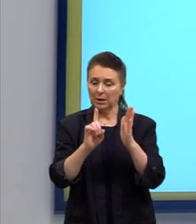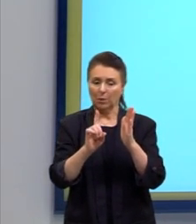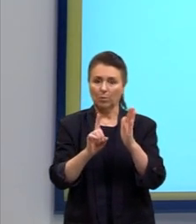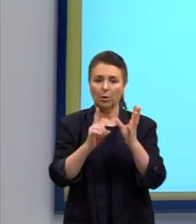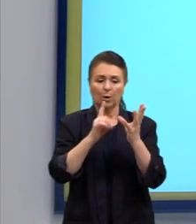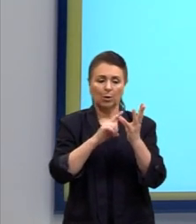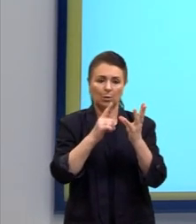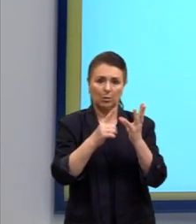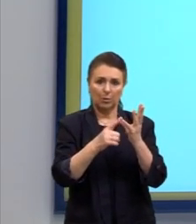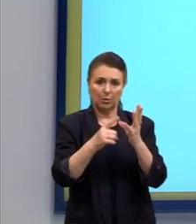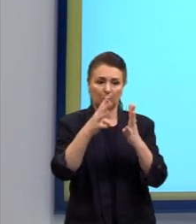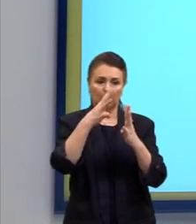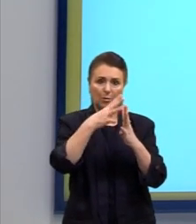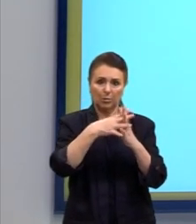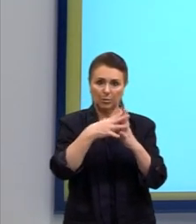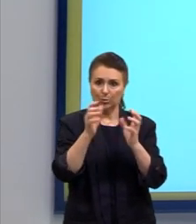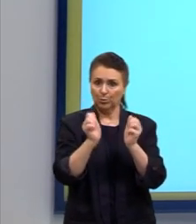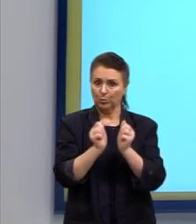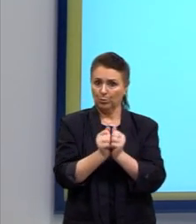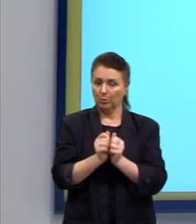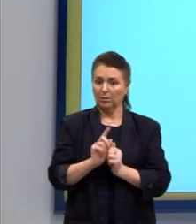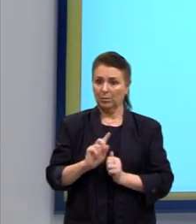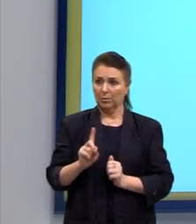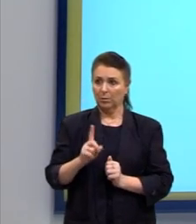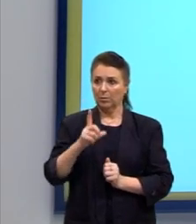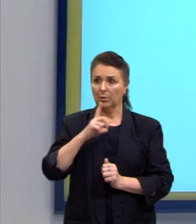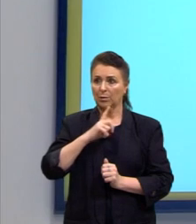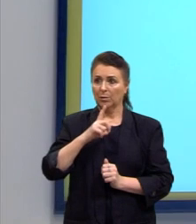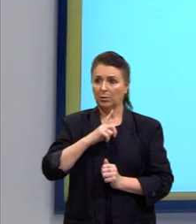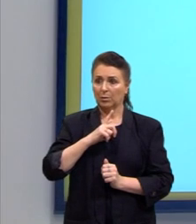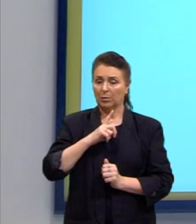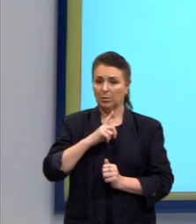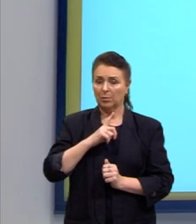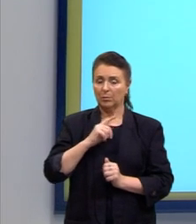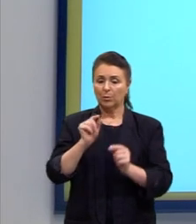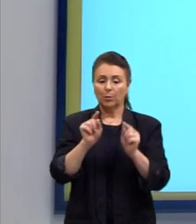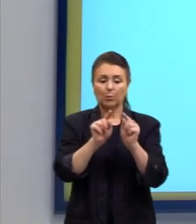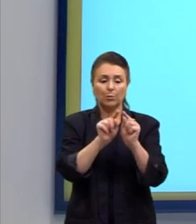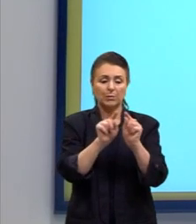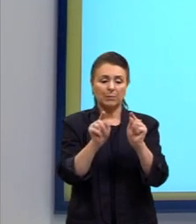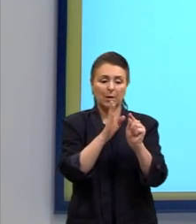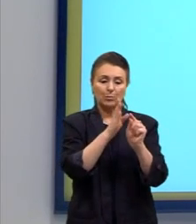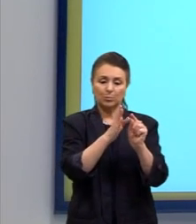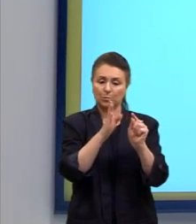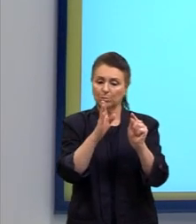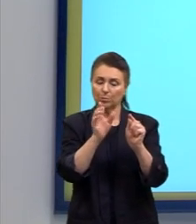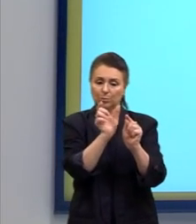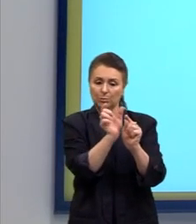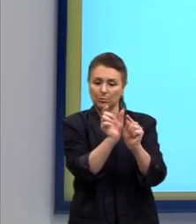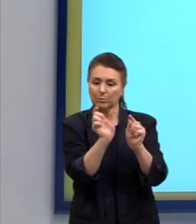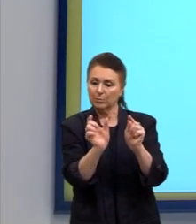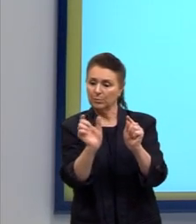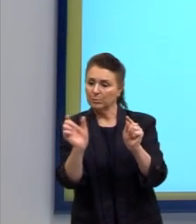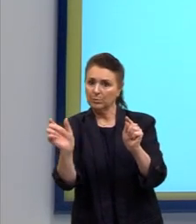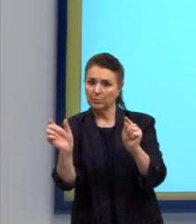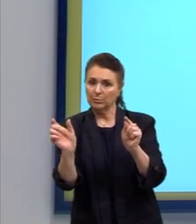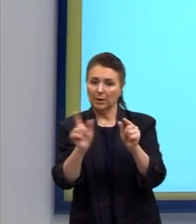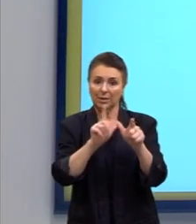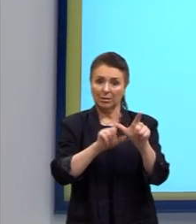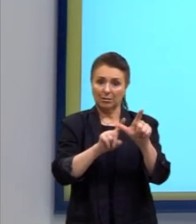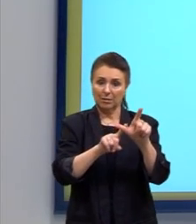duas consoantes juntas. E nós também não vamos considerar o espaçamento entre as letras, né? Para